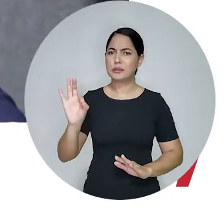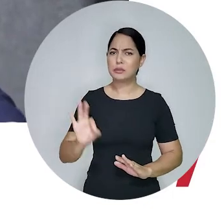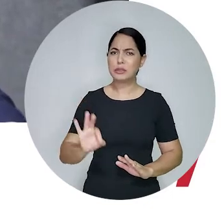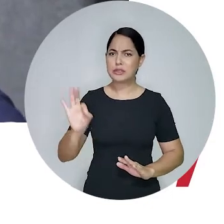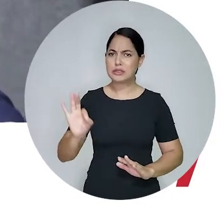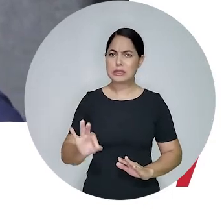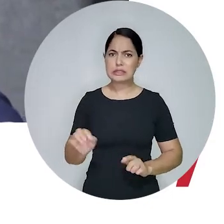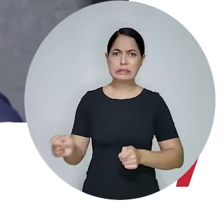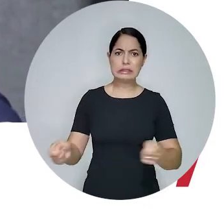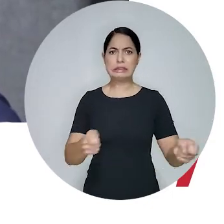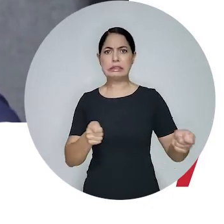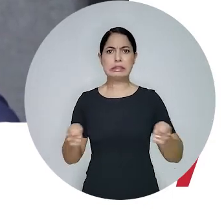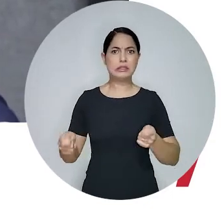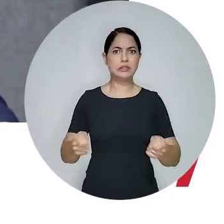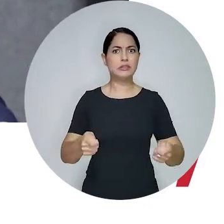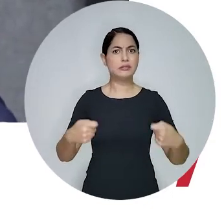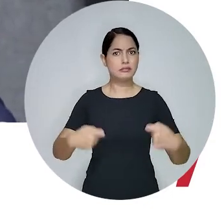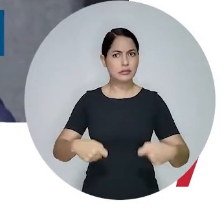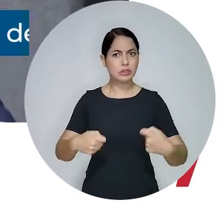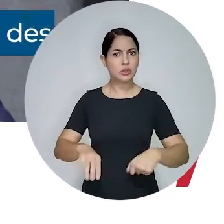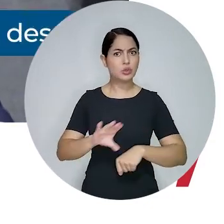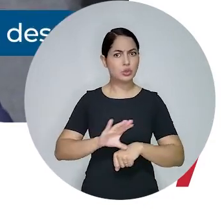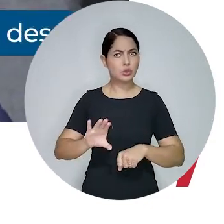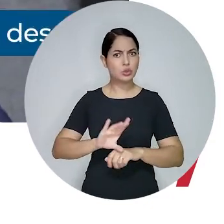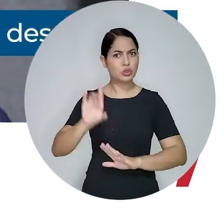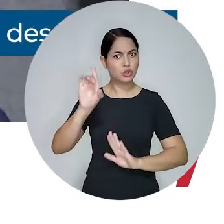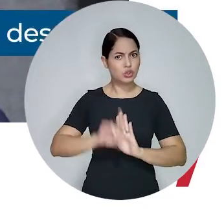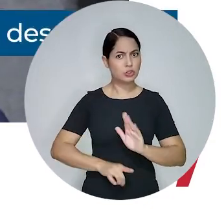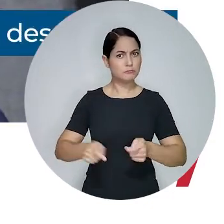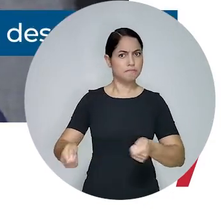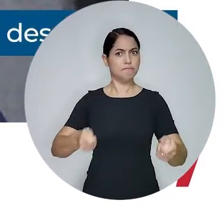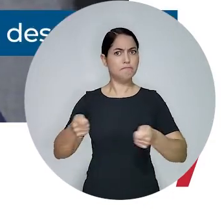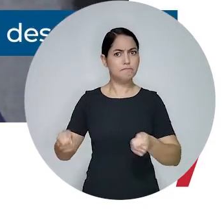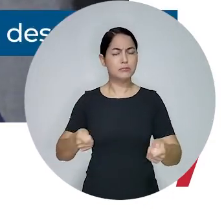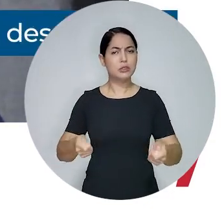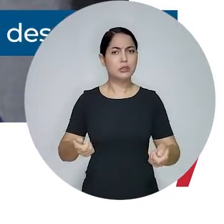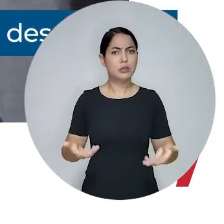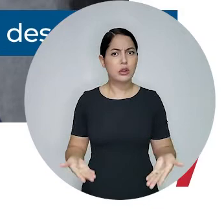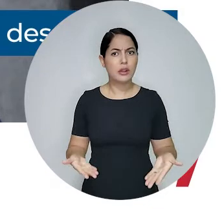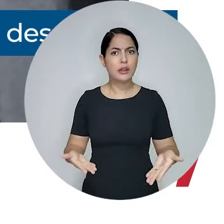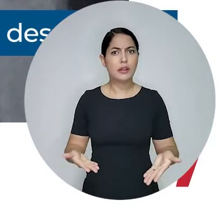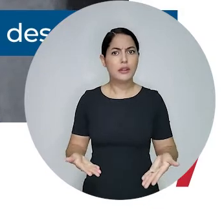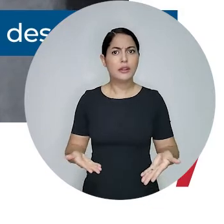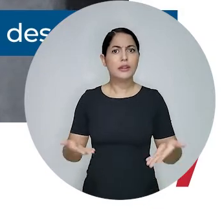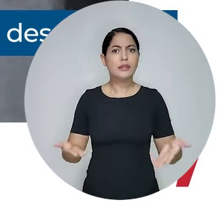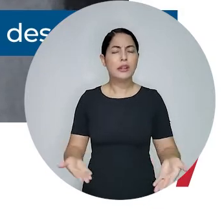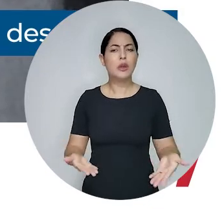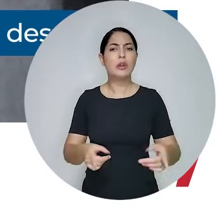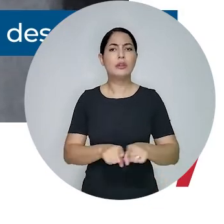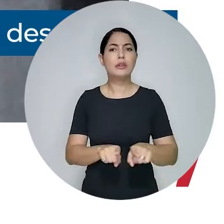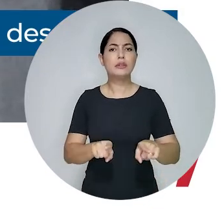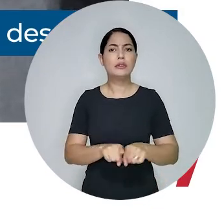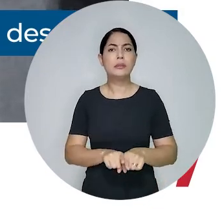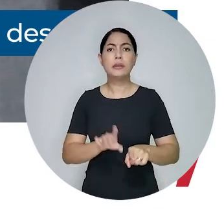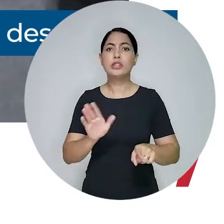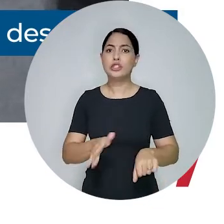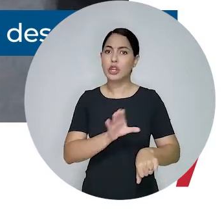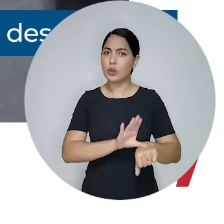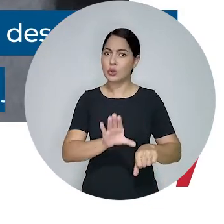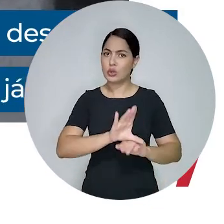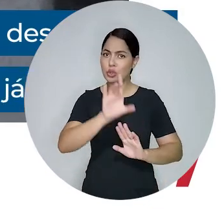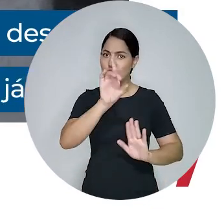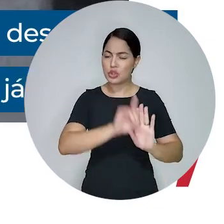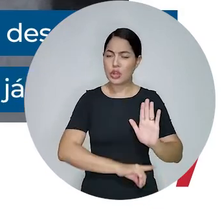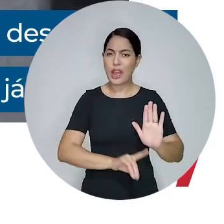revelam a necessidade de frear a proliferação desenfreada de cursos de direito e a ampliação irresponsável de